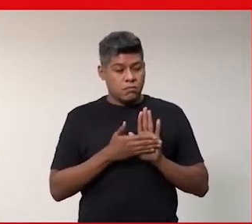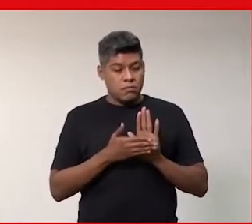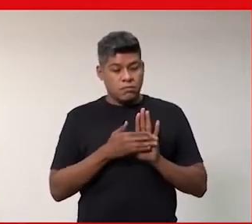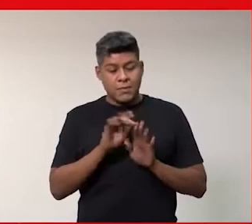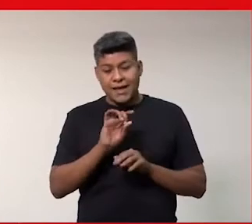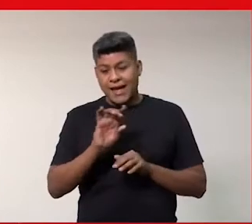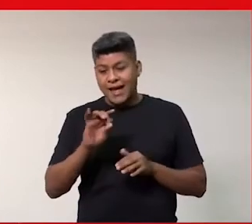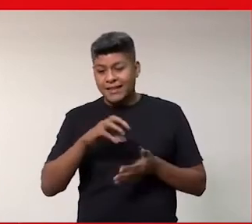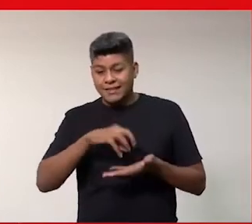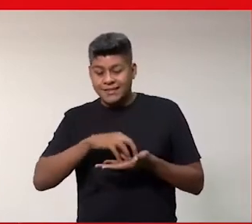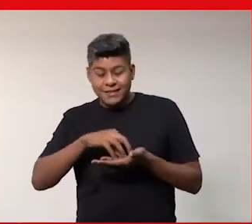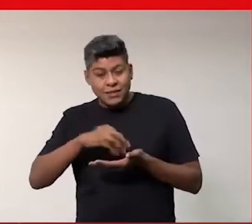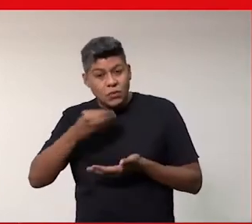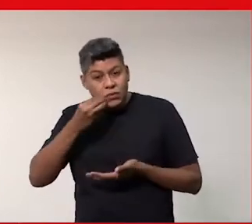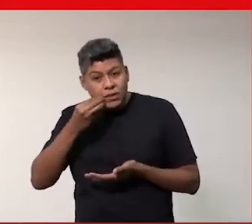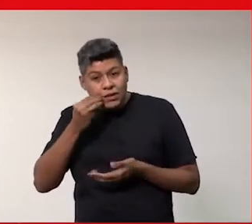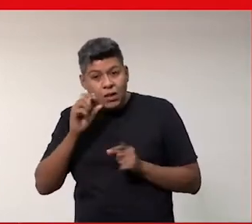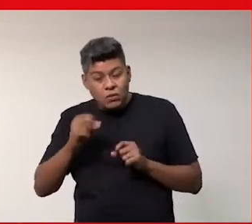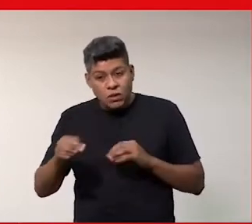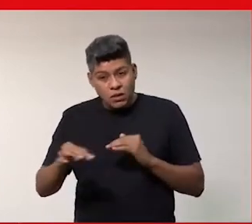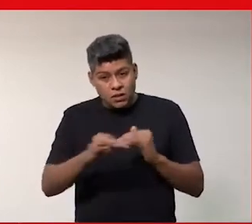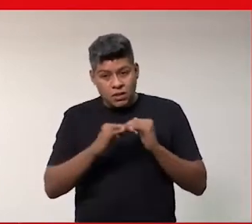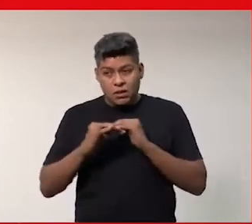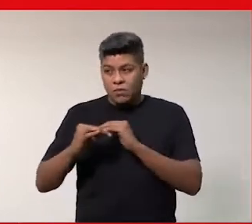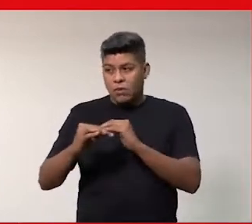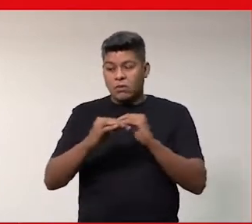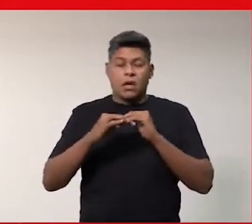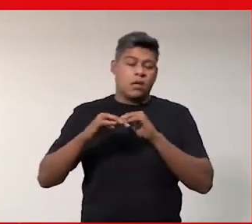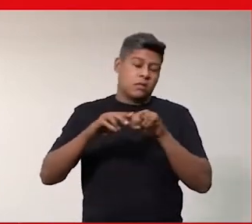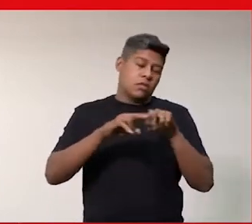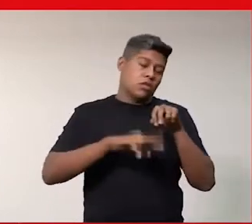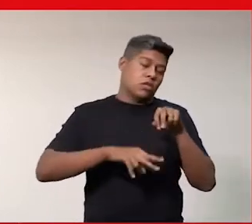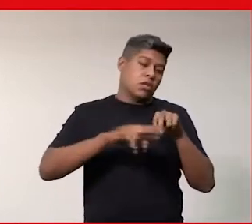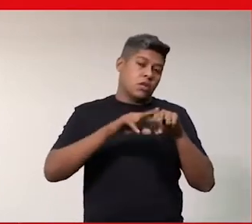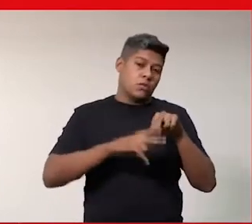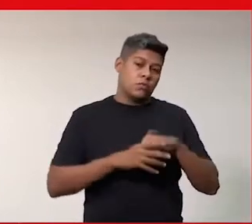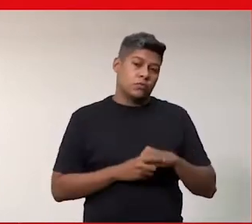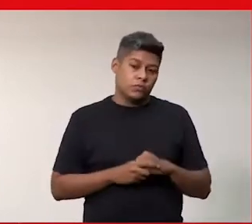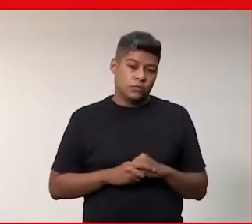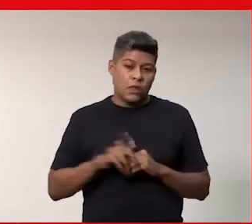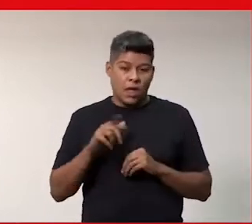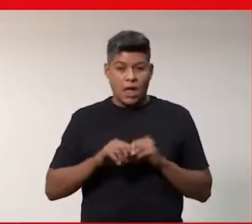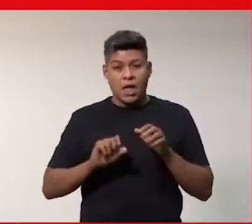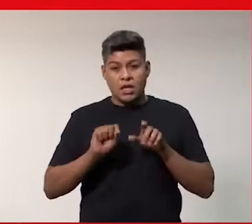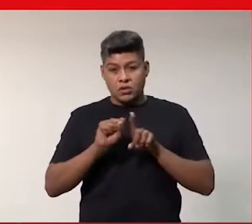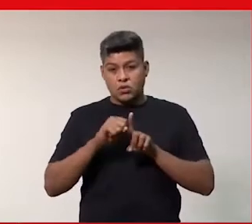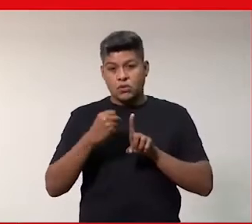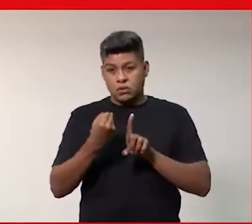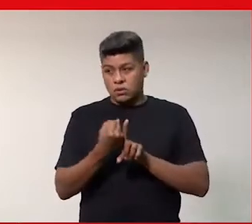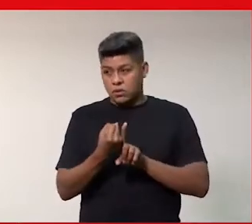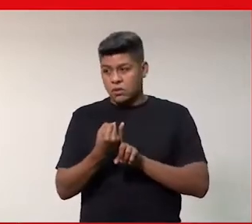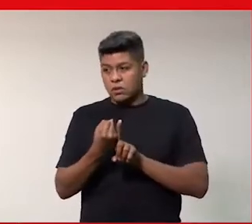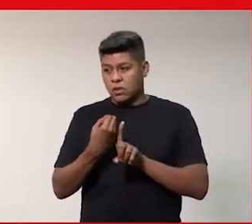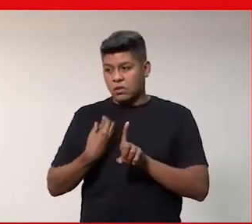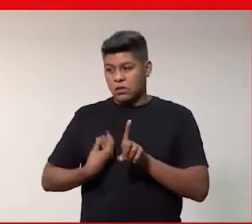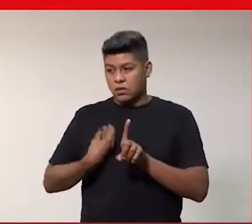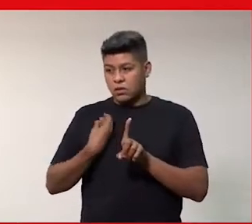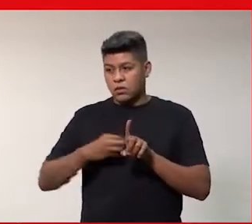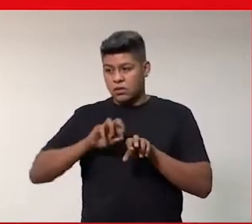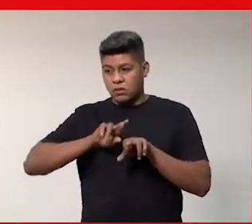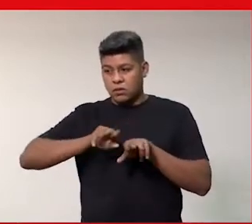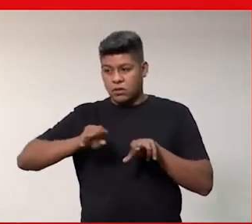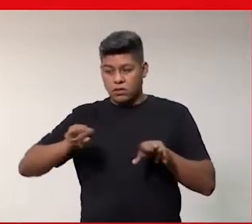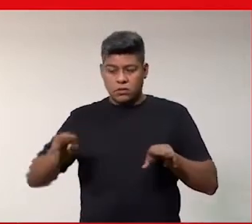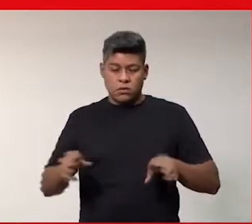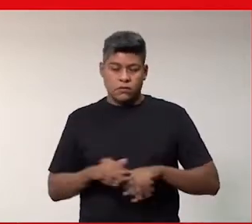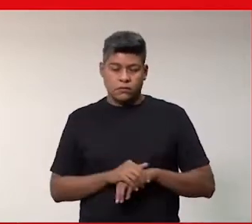para a gente tentar aí uma equidade de gênero, né, uma sociedade tecnológica mais diversa.